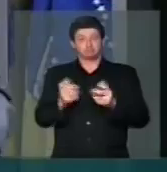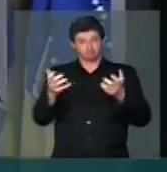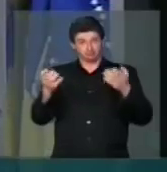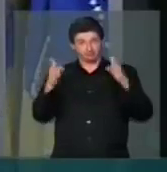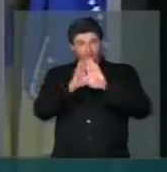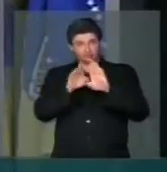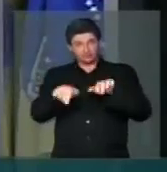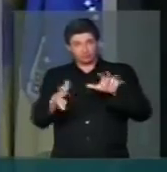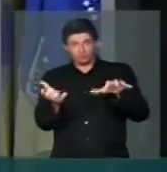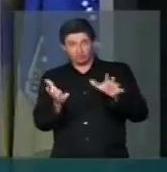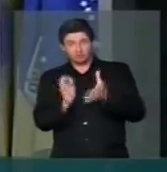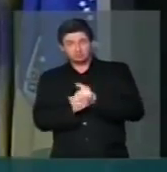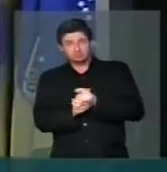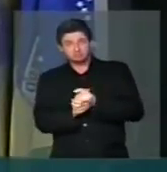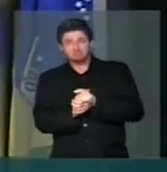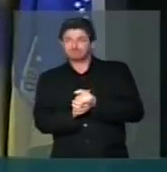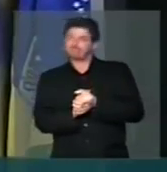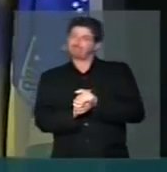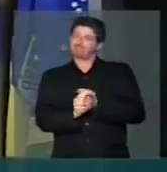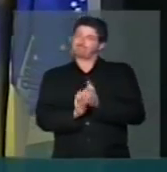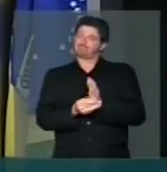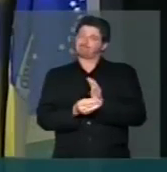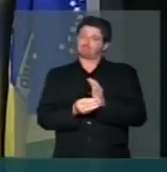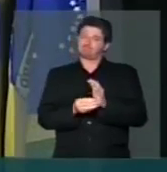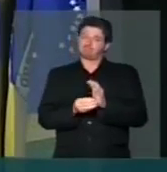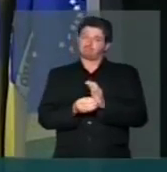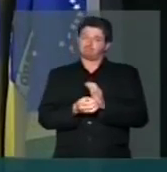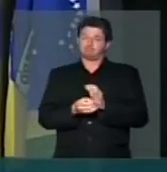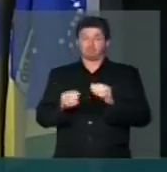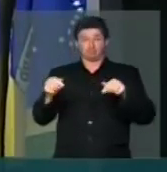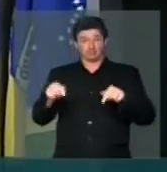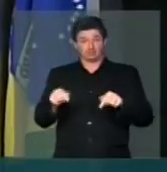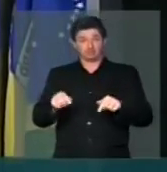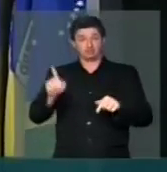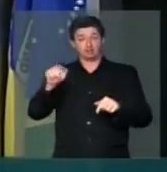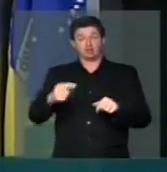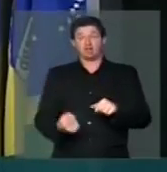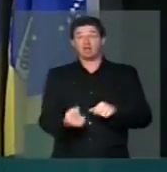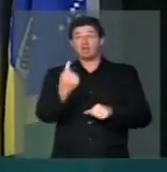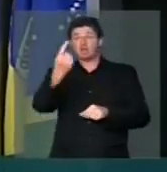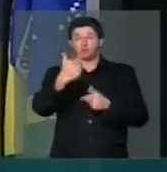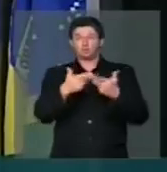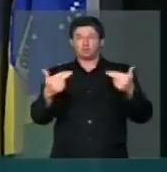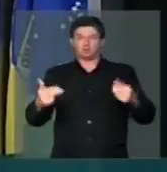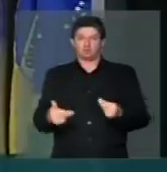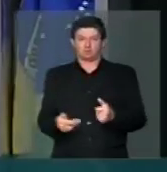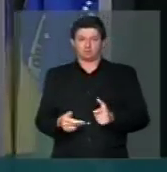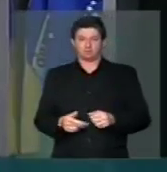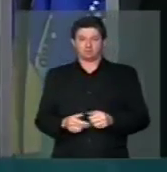parlamento brasileiro. E esta é a única coisa, meus amigos,